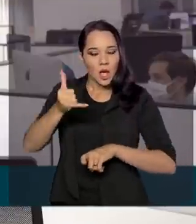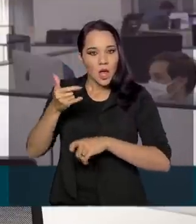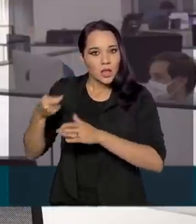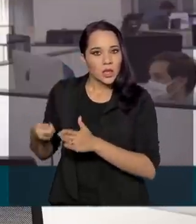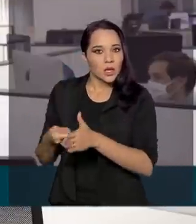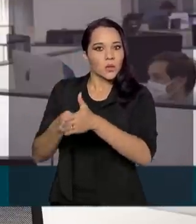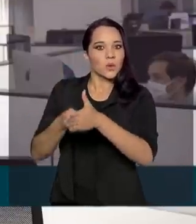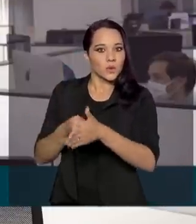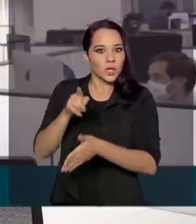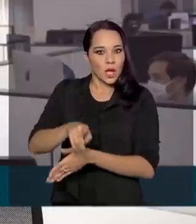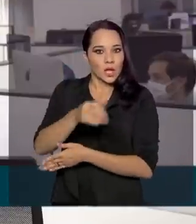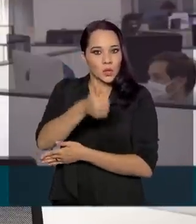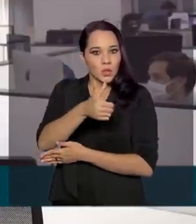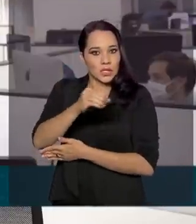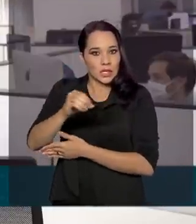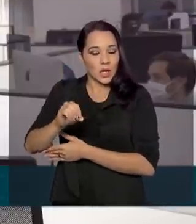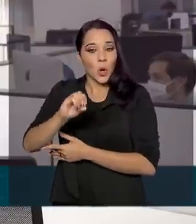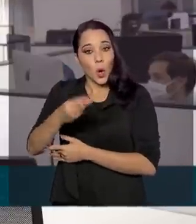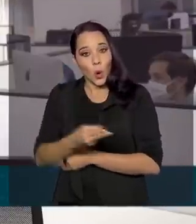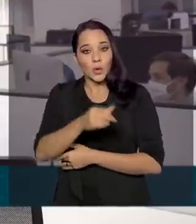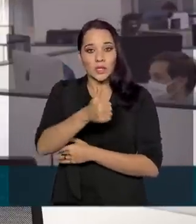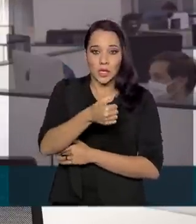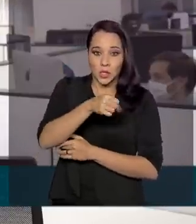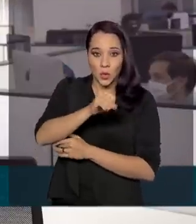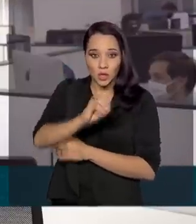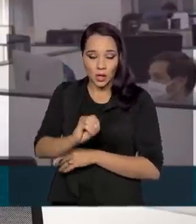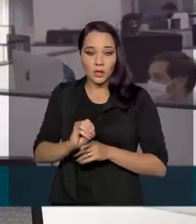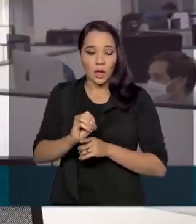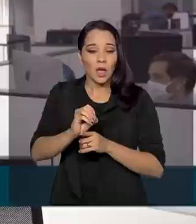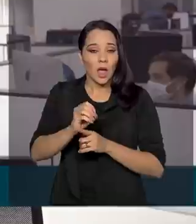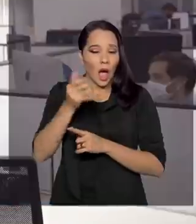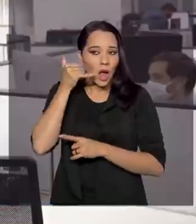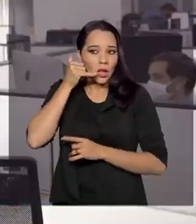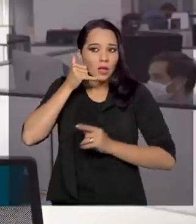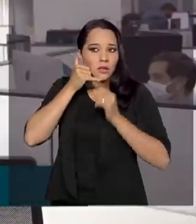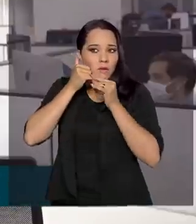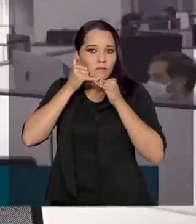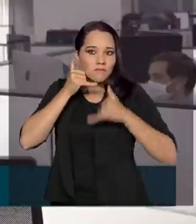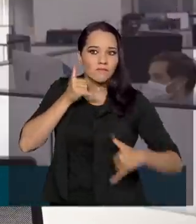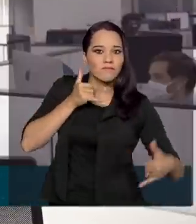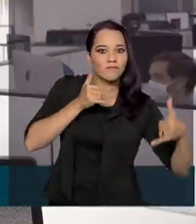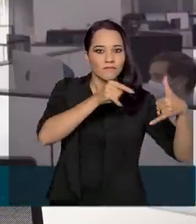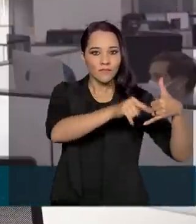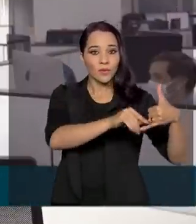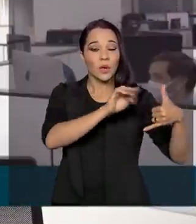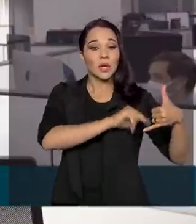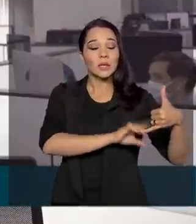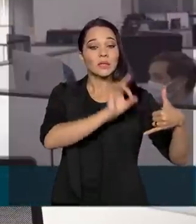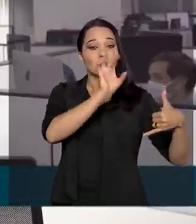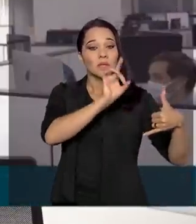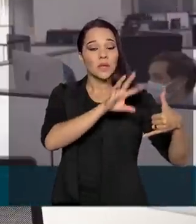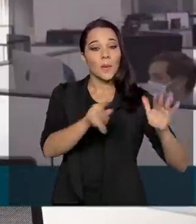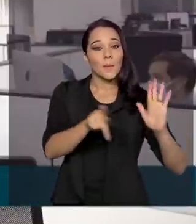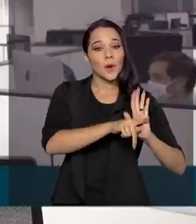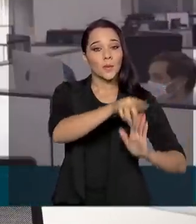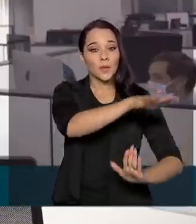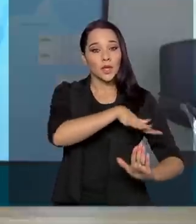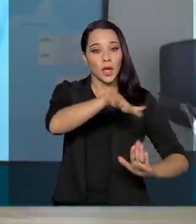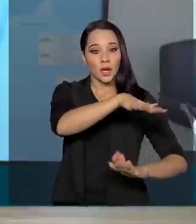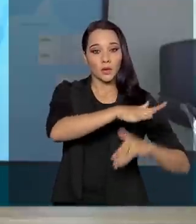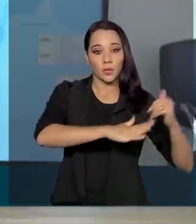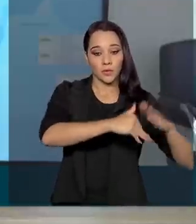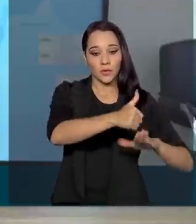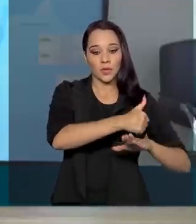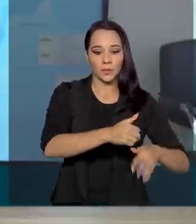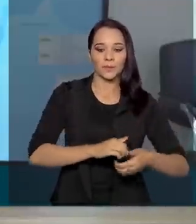atendimento Disque 100 ou Ligue 180, a ligação será direcionada para o atendimento específico dessa categoria profissional.